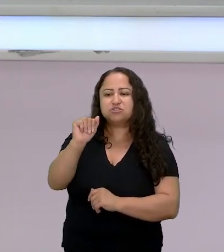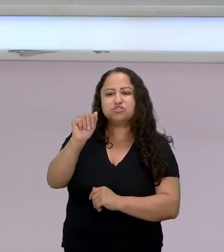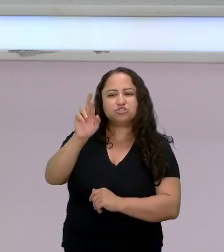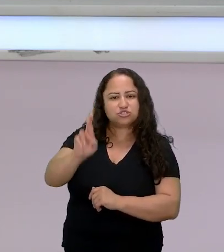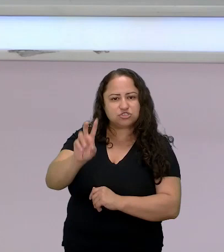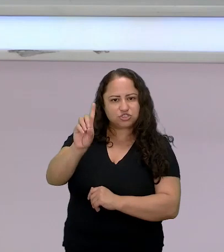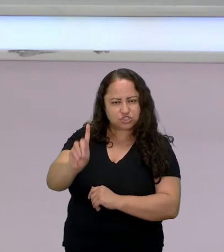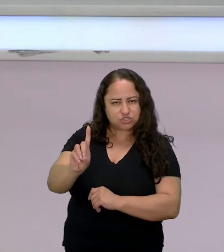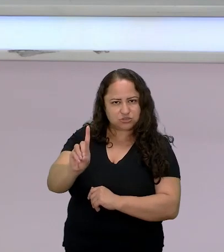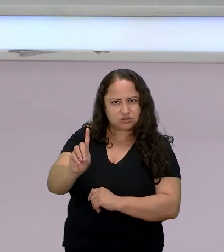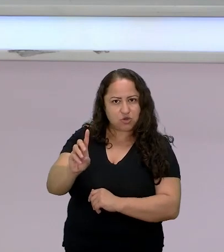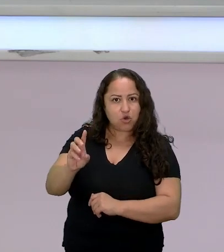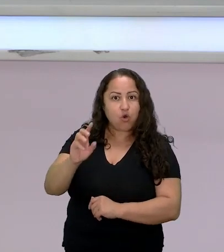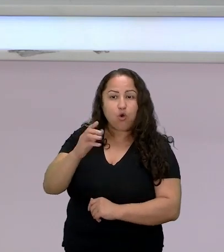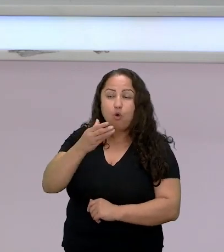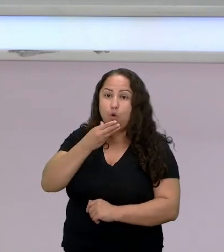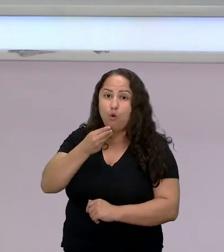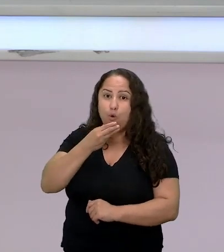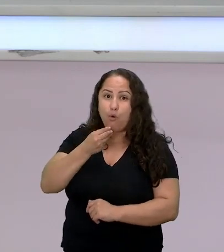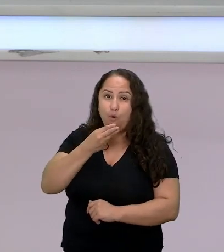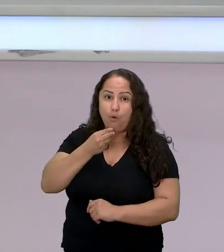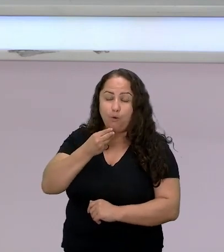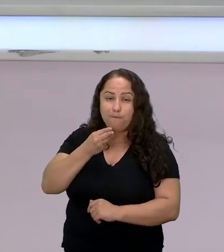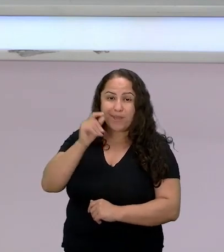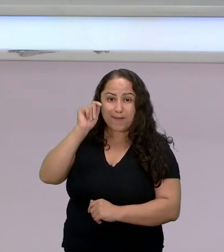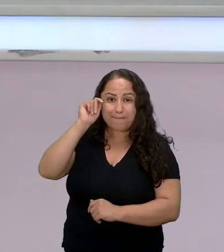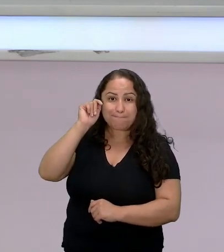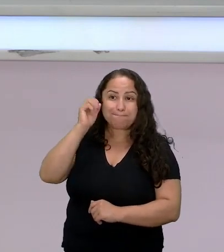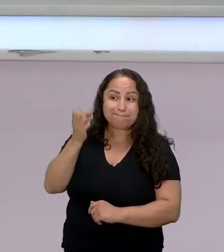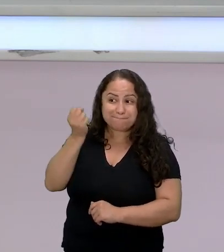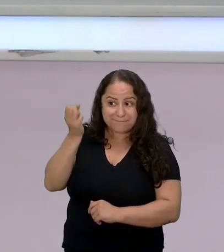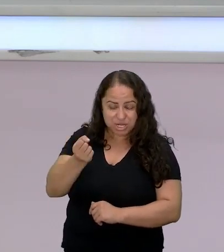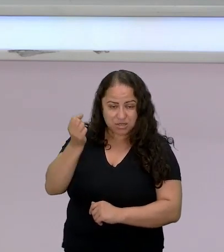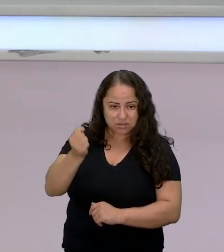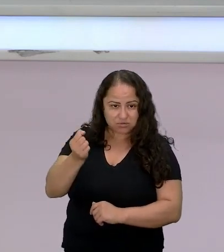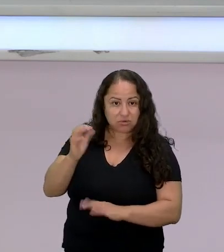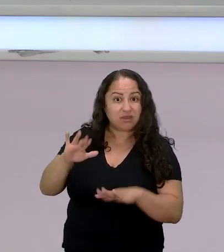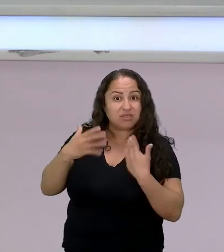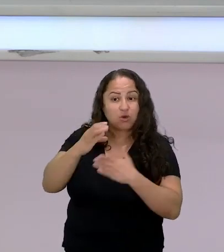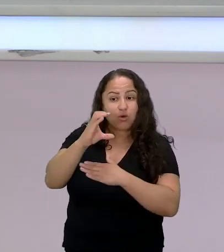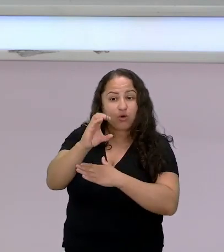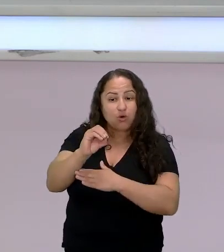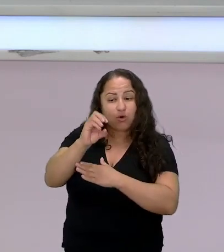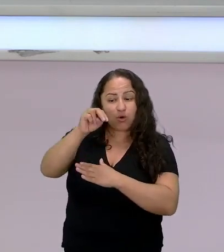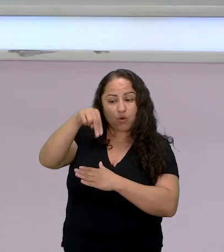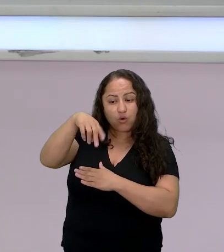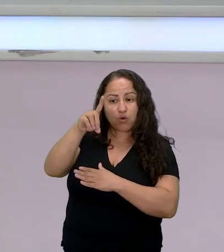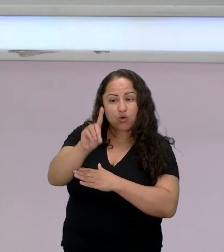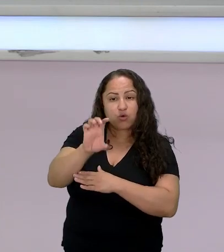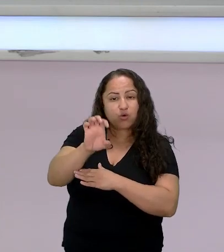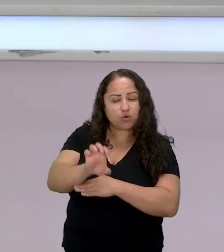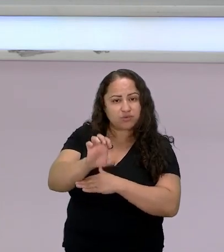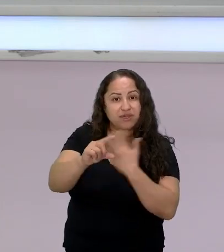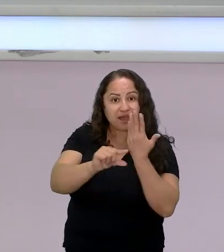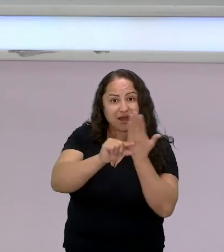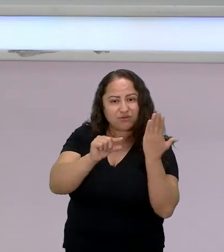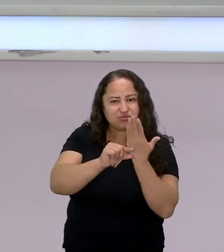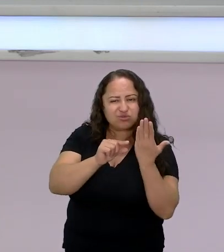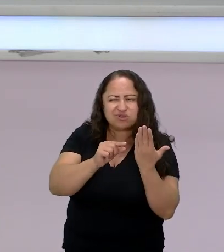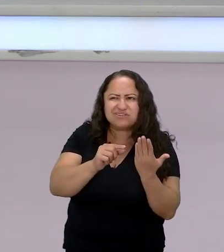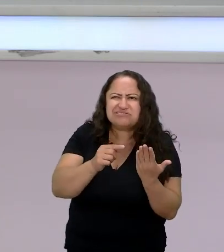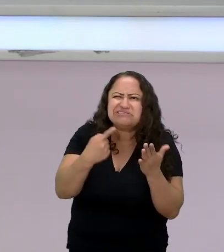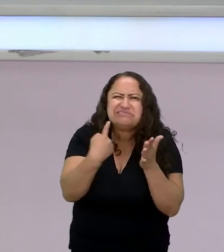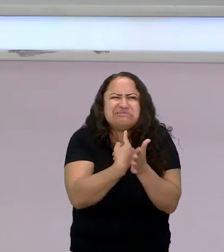homem branco e a Condé ela se questiona bastante sobre o assunto de se unir a ele